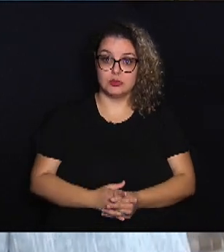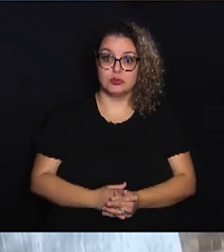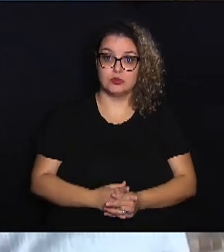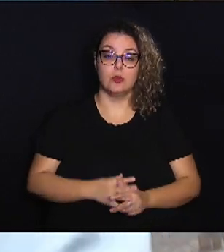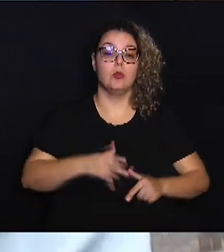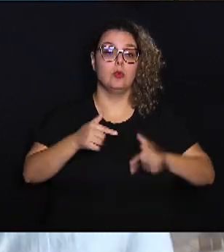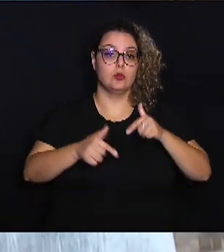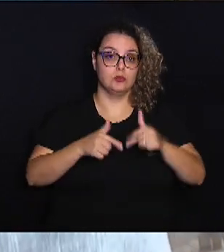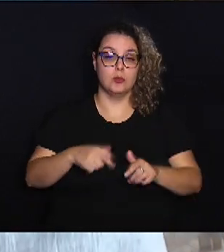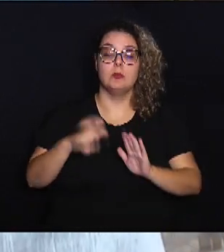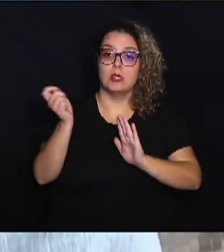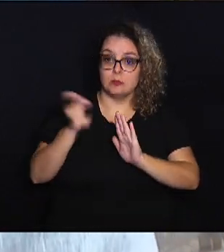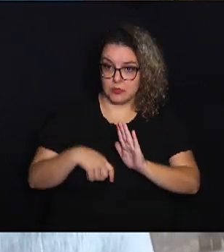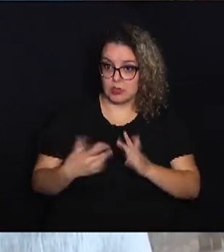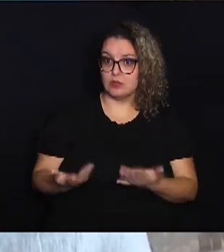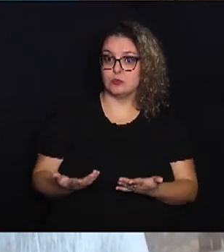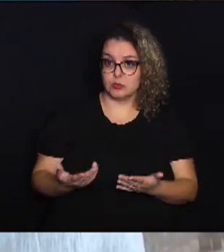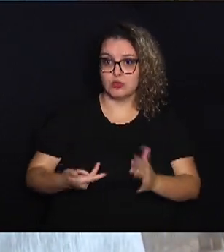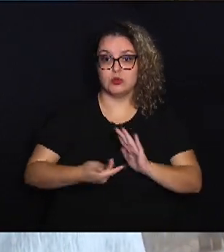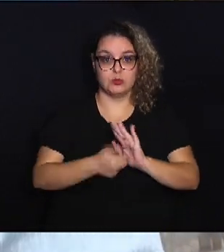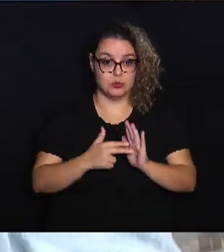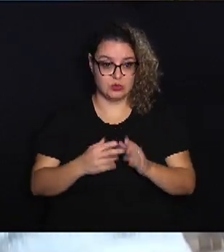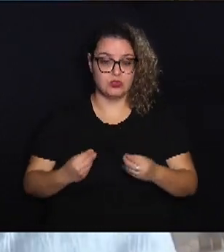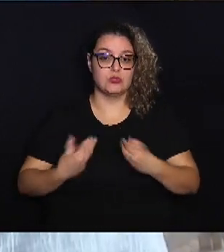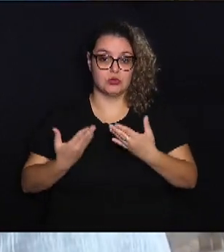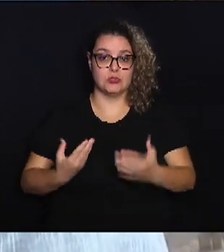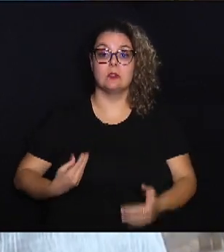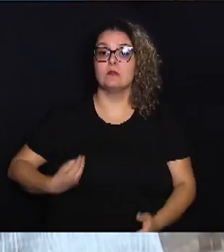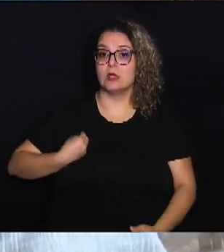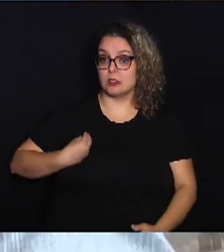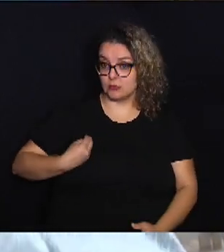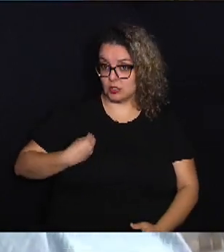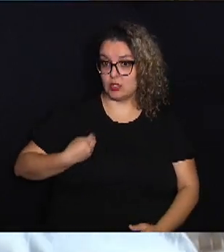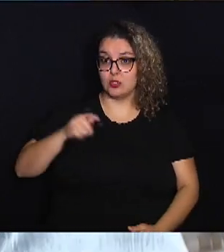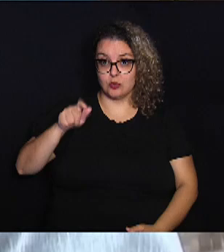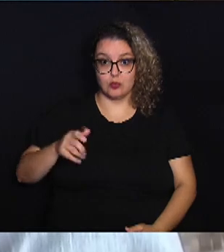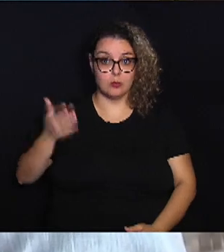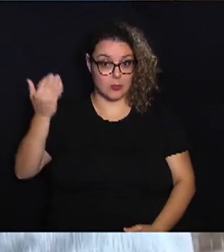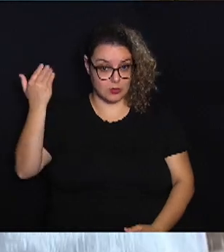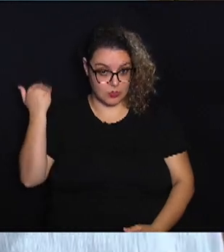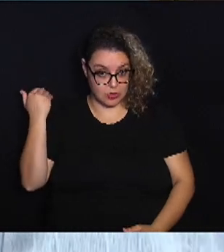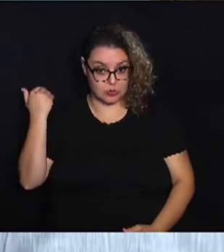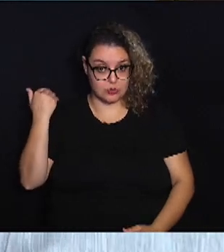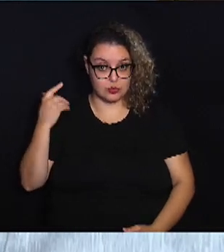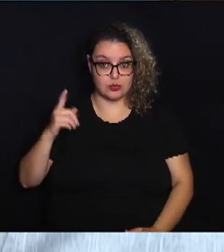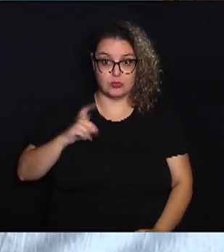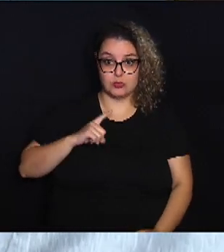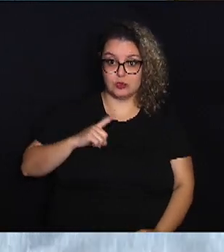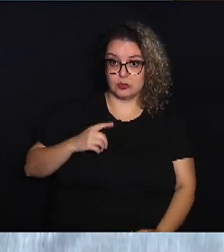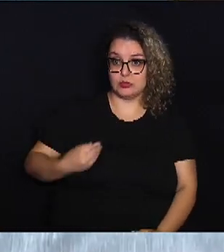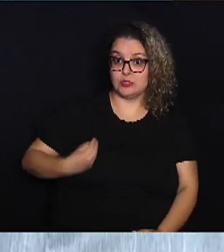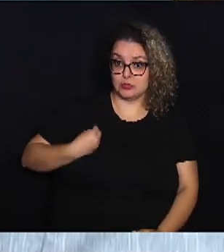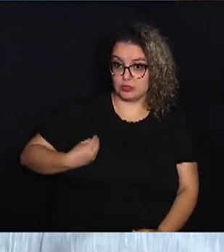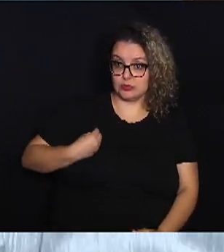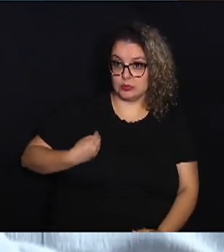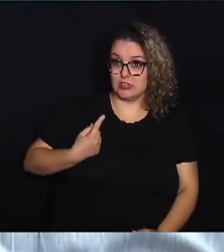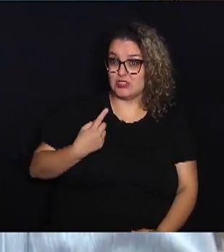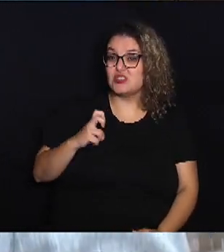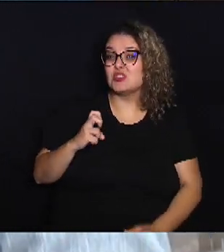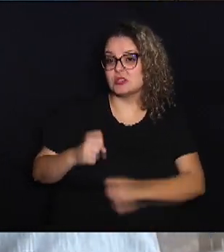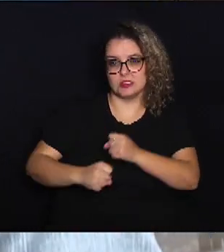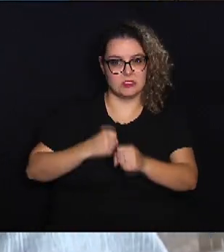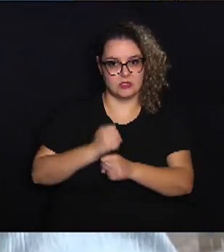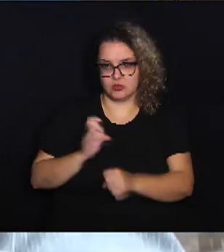trabalhos eficientes no sentido de levar a sobrevida. Uma pessoa no passado, o tempo de vida de uma pessoa no passado era 15 anos.